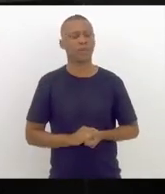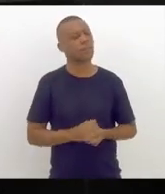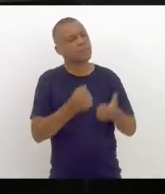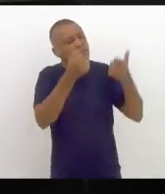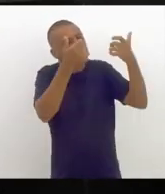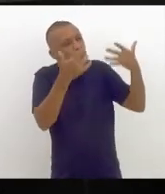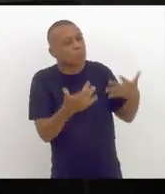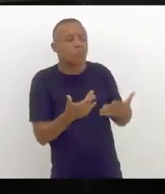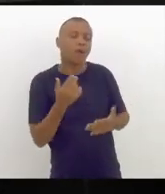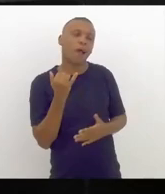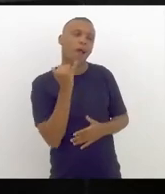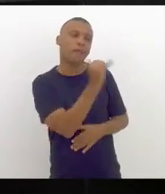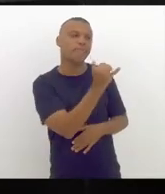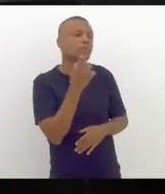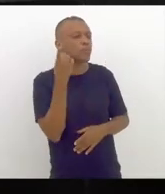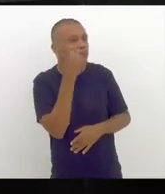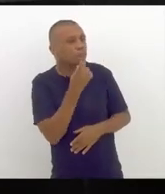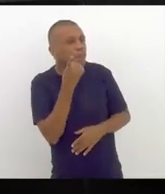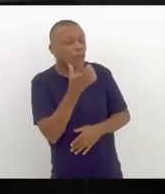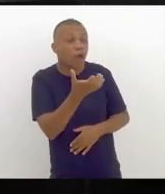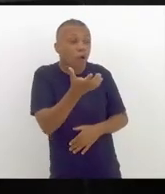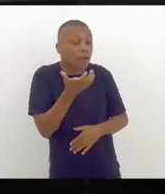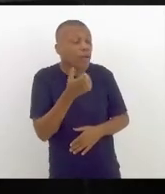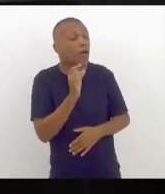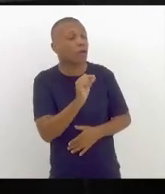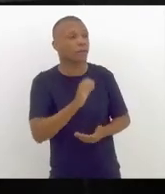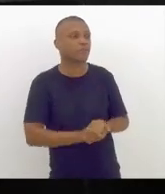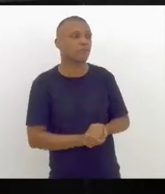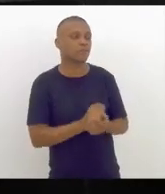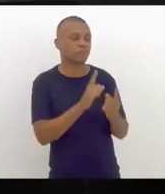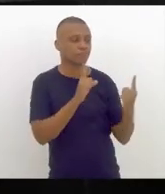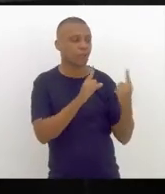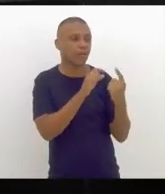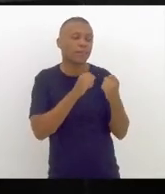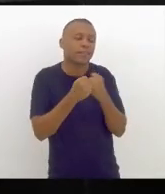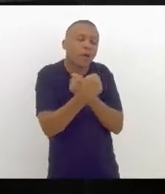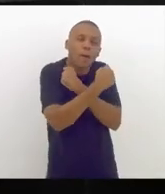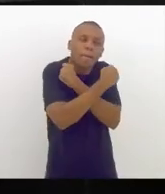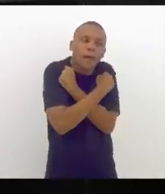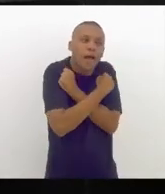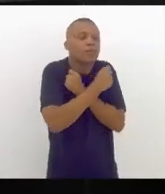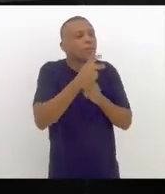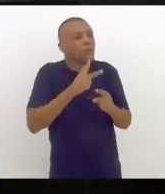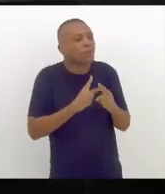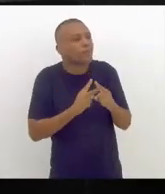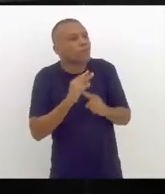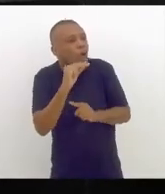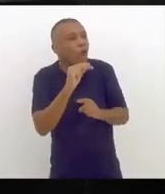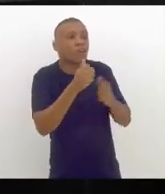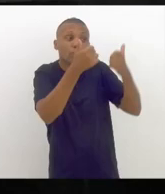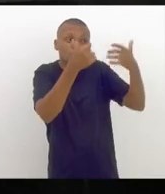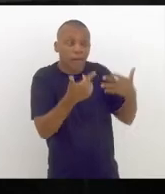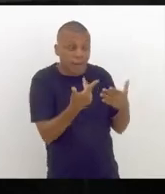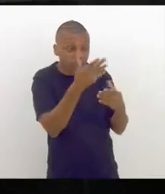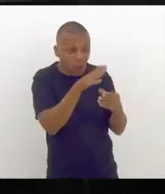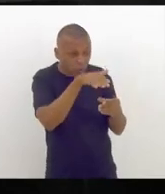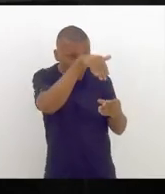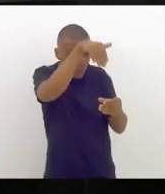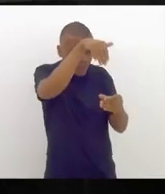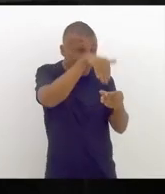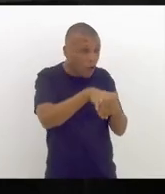queria aqui, não é, dar um abraço pela sua vitória, dizer que eu não voto